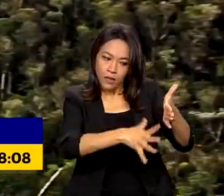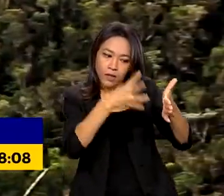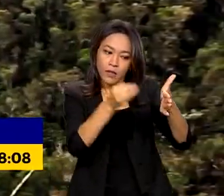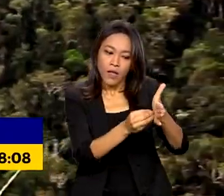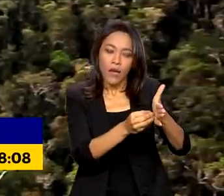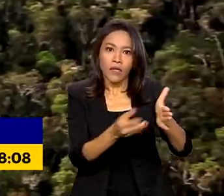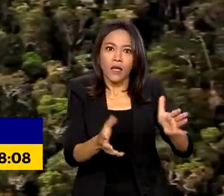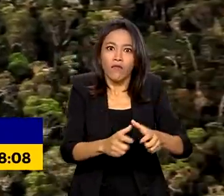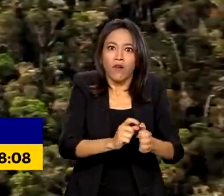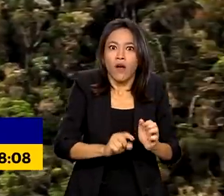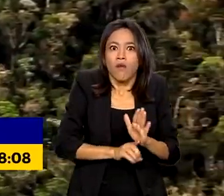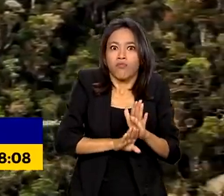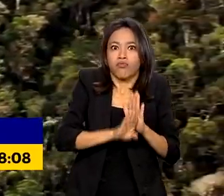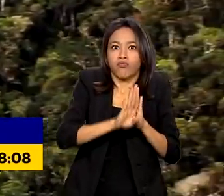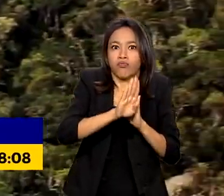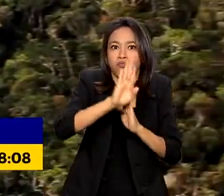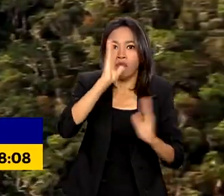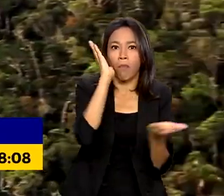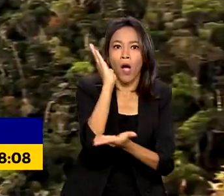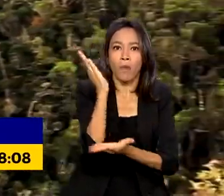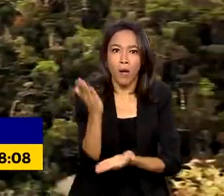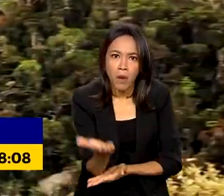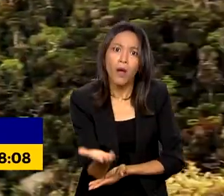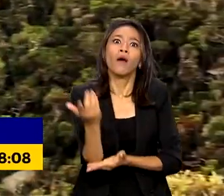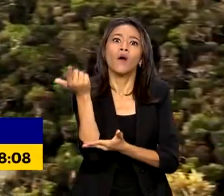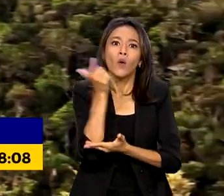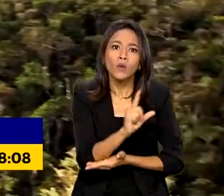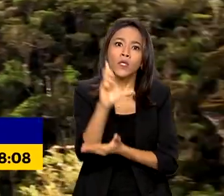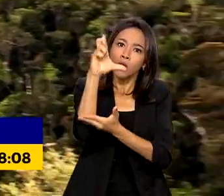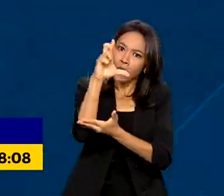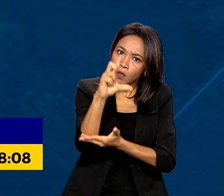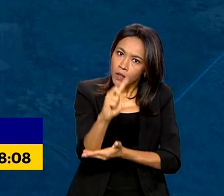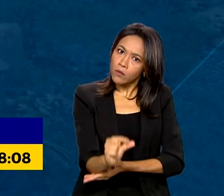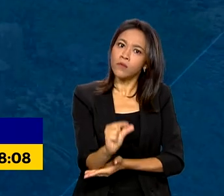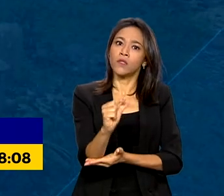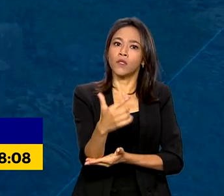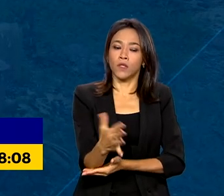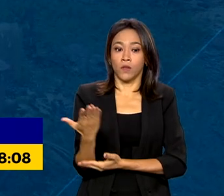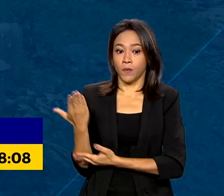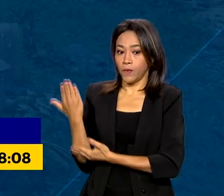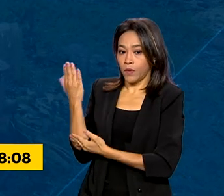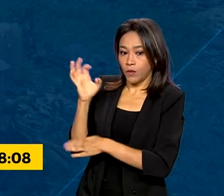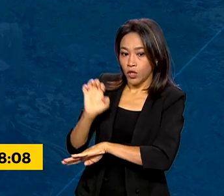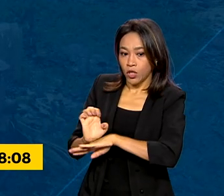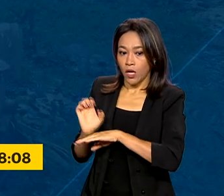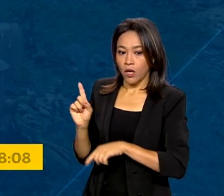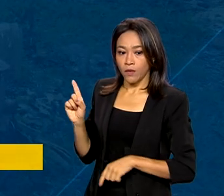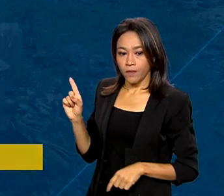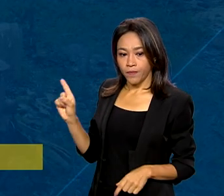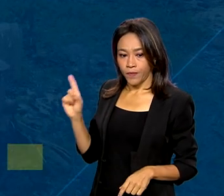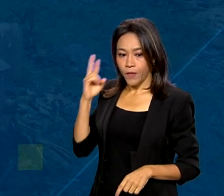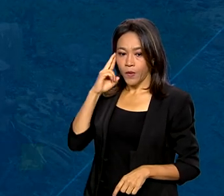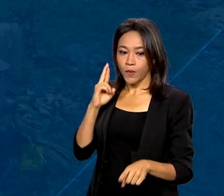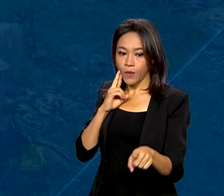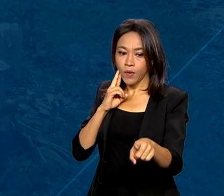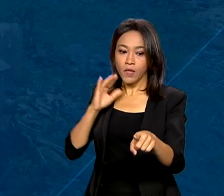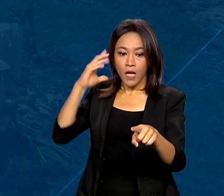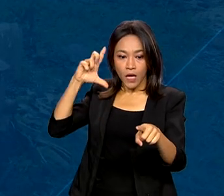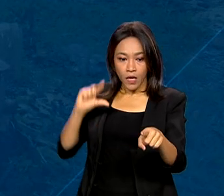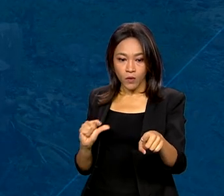no desmatamento registraram redução significativa. Em Rondônia, houve queda de 55